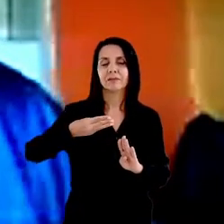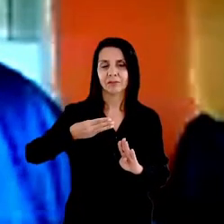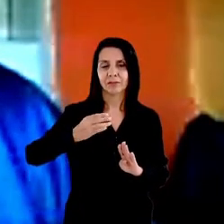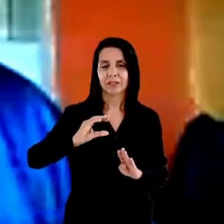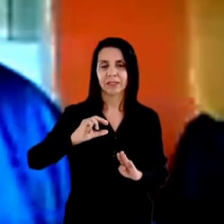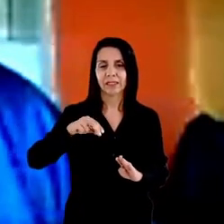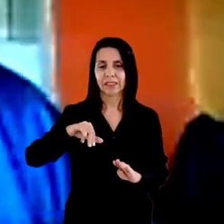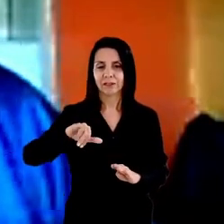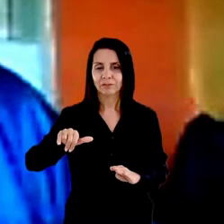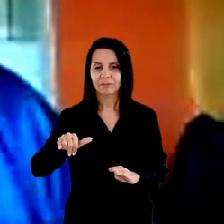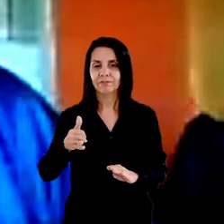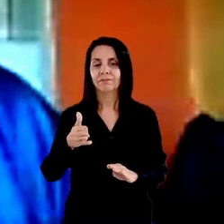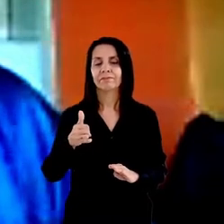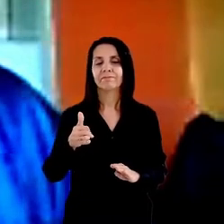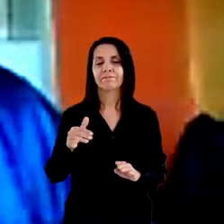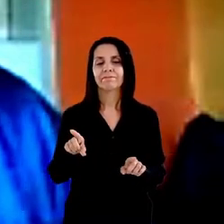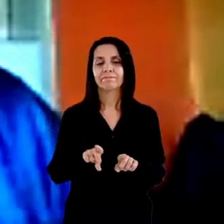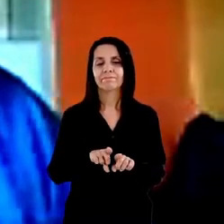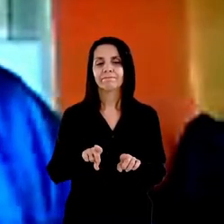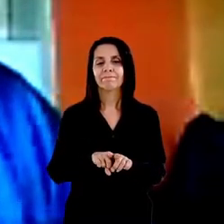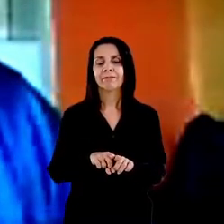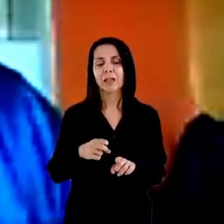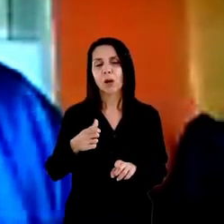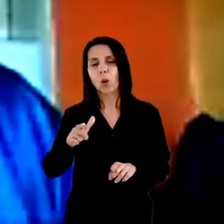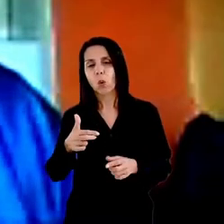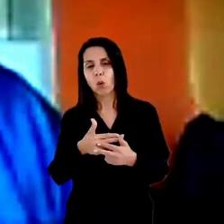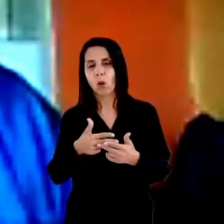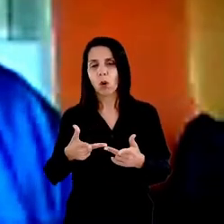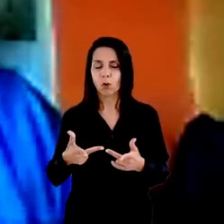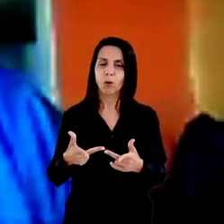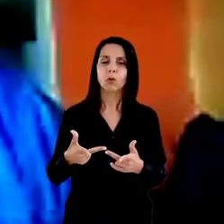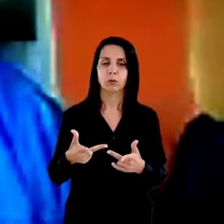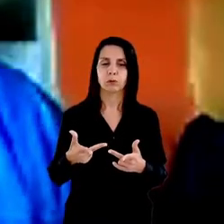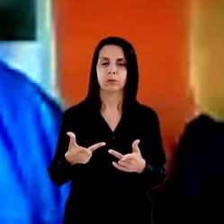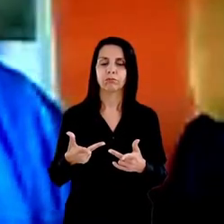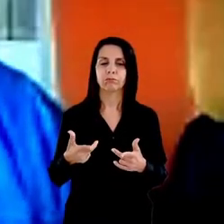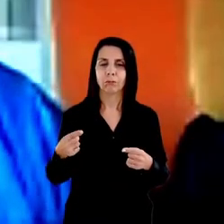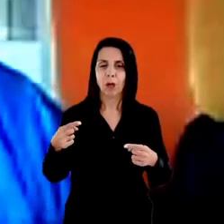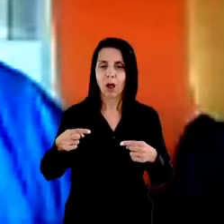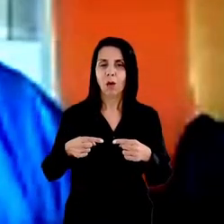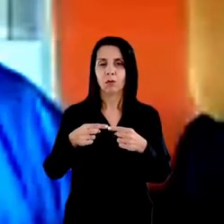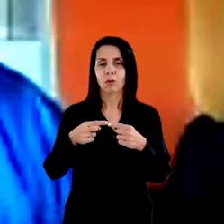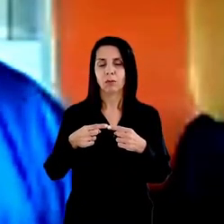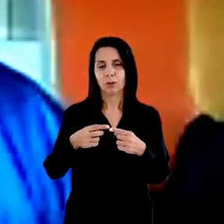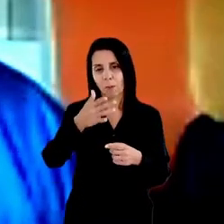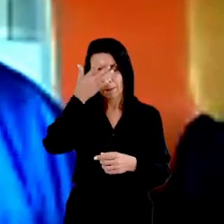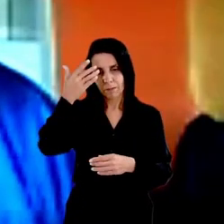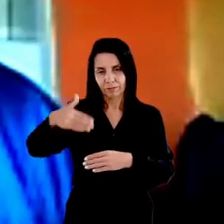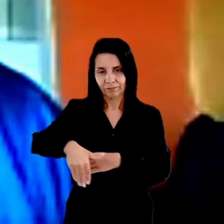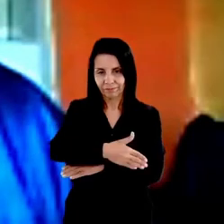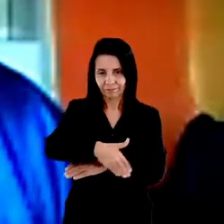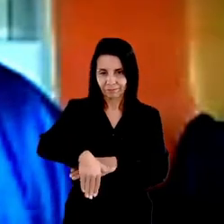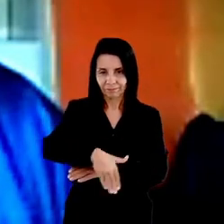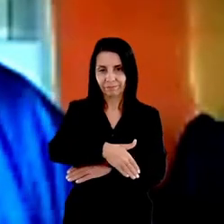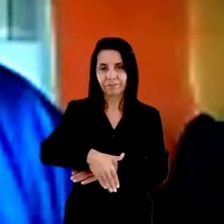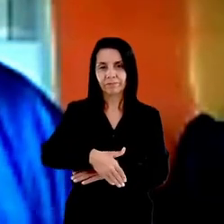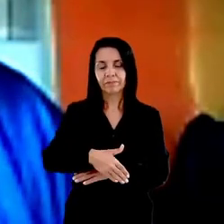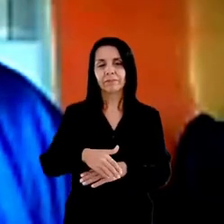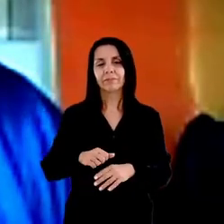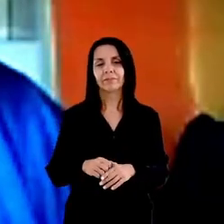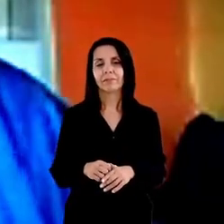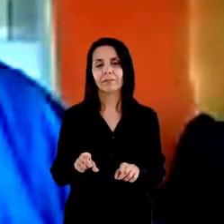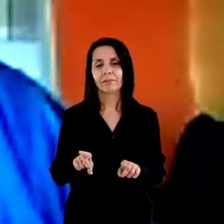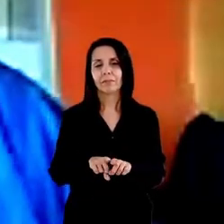normativas sobre a especificidade da população de rua colaborar para que a resolução 40 do CNBH e a 425 do CNJ